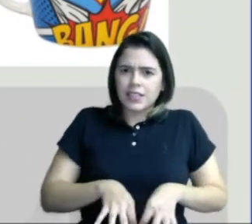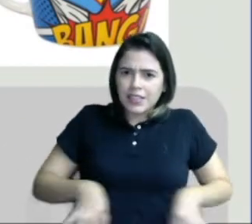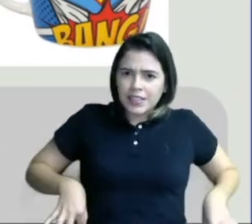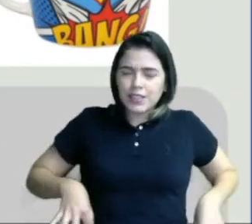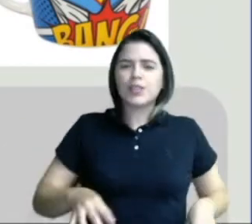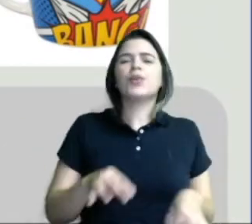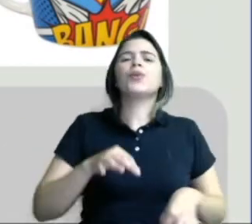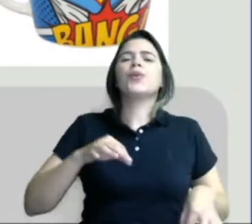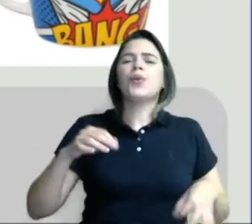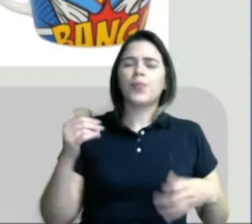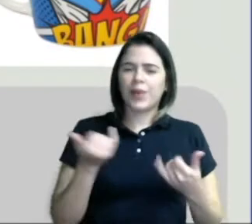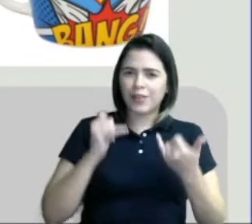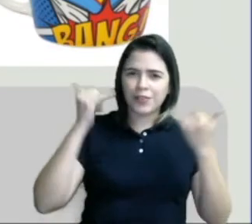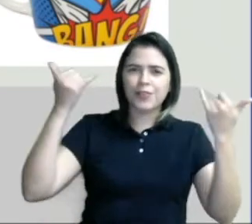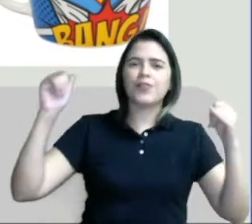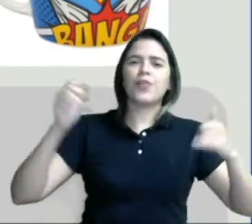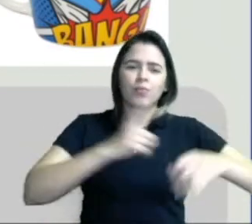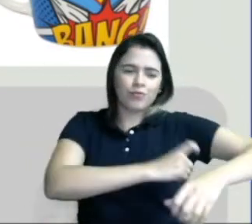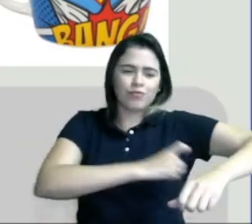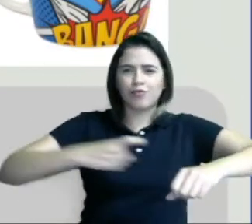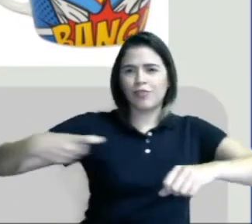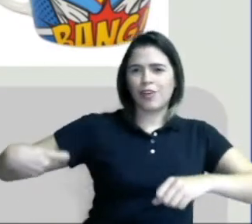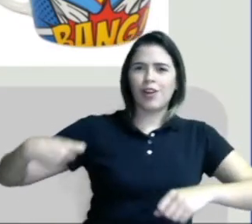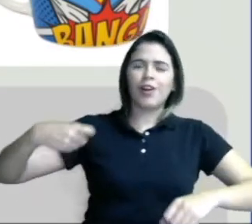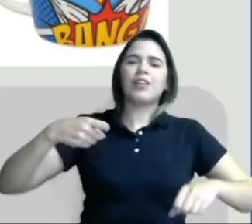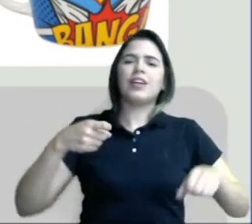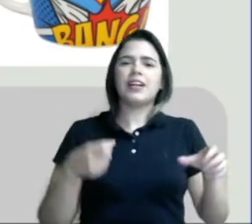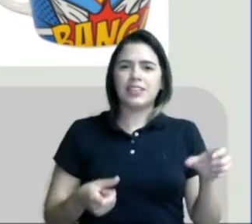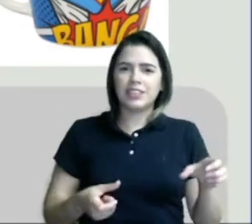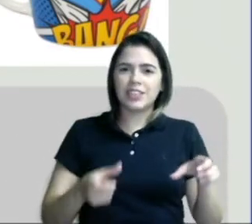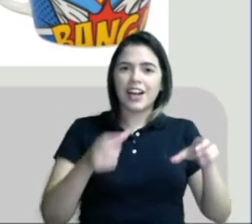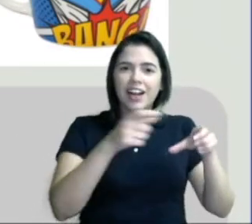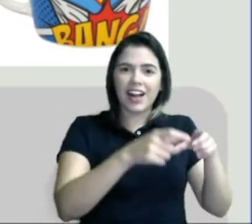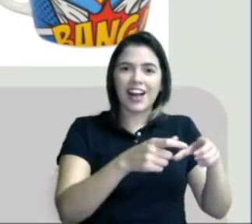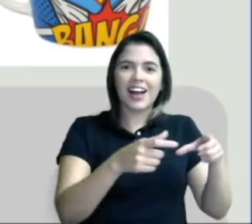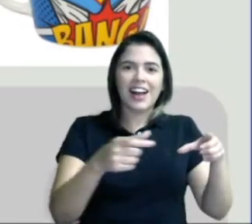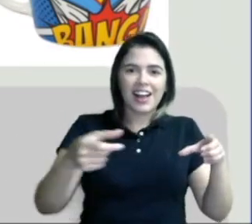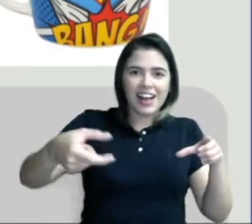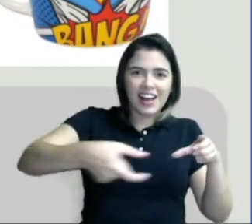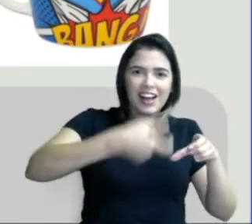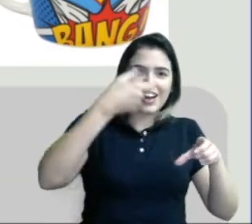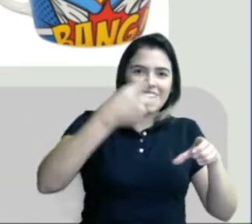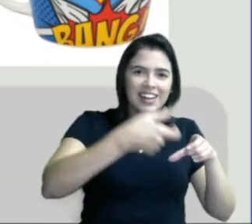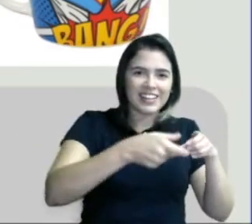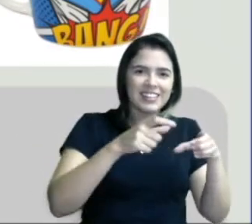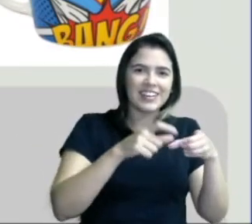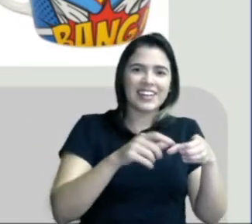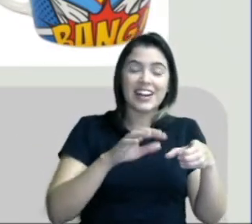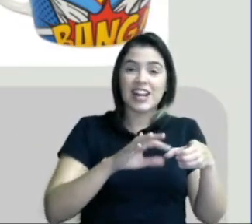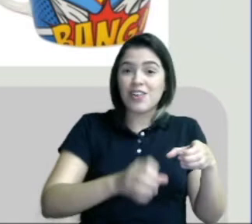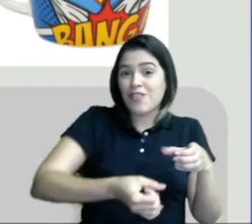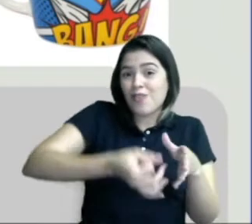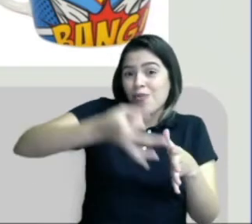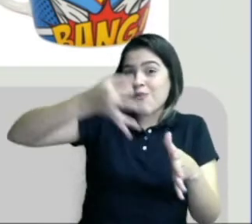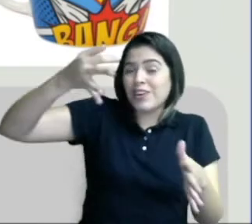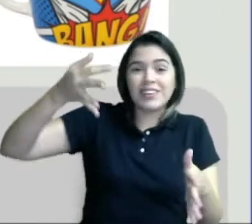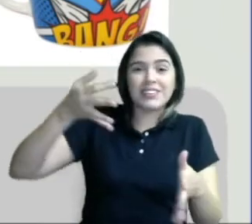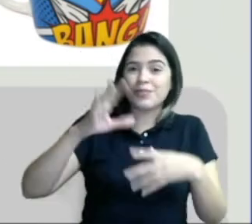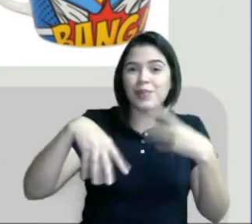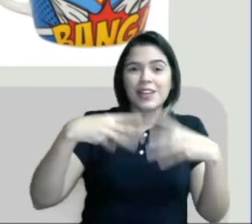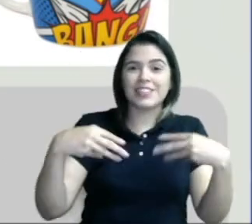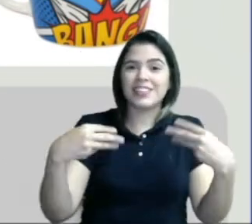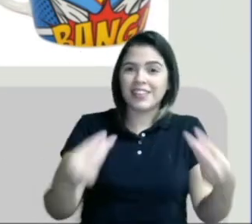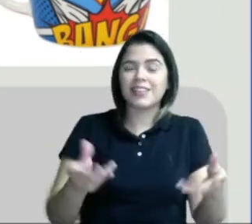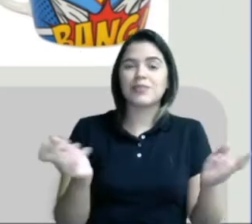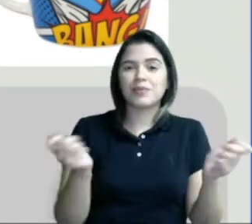perfumes, desodorantes, carteira. Olha a variedade de produtos que nós